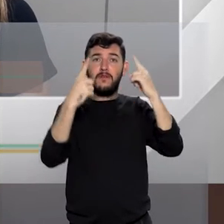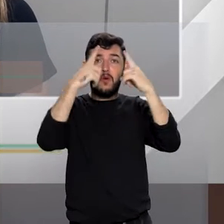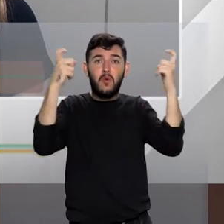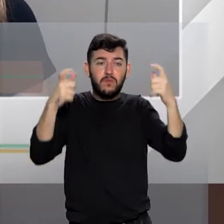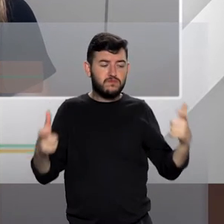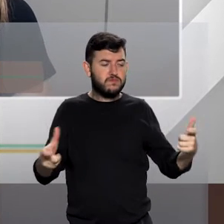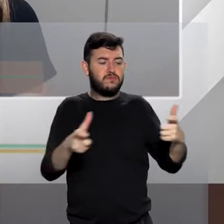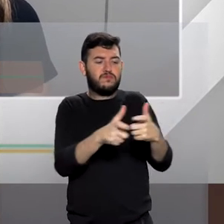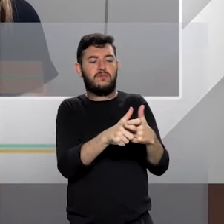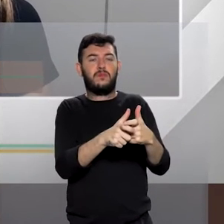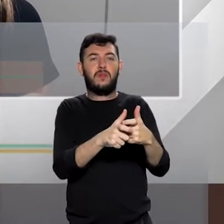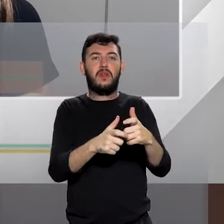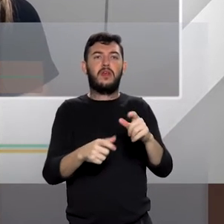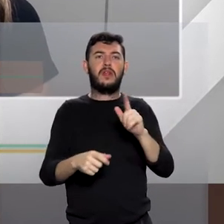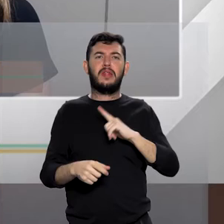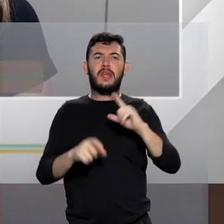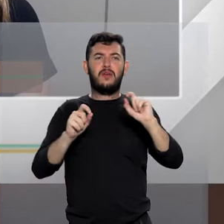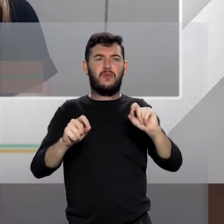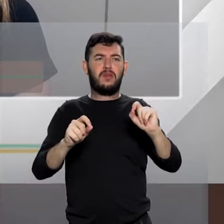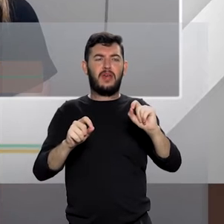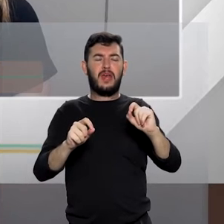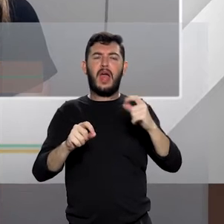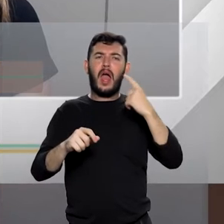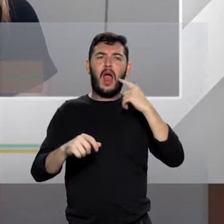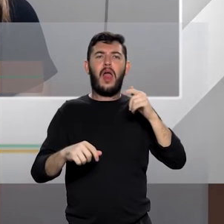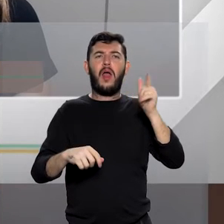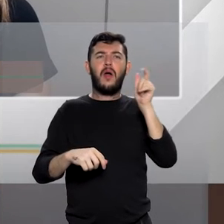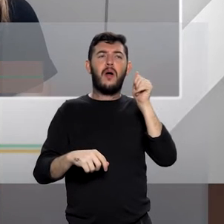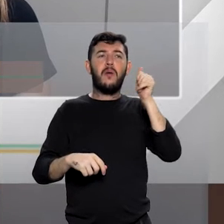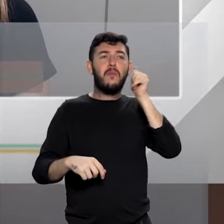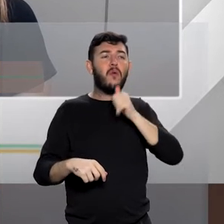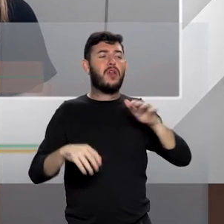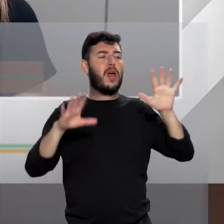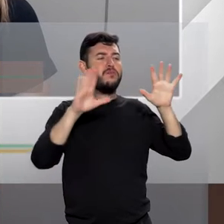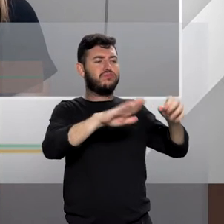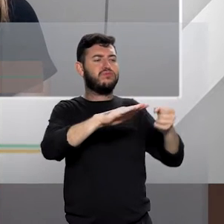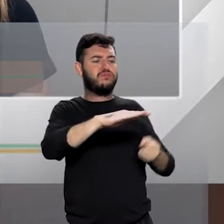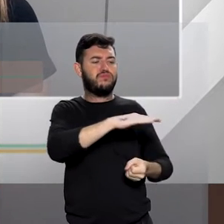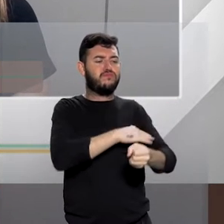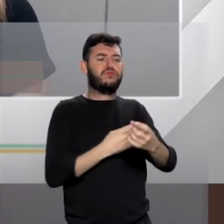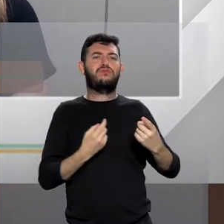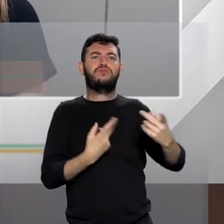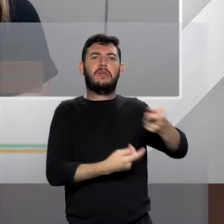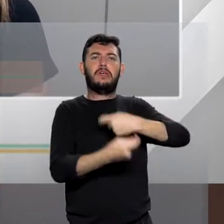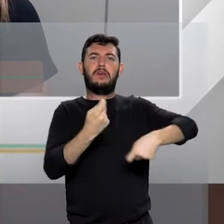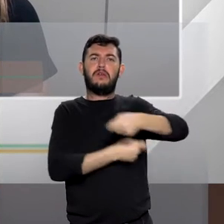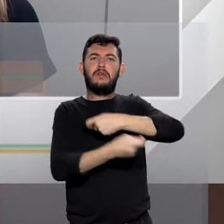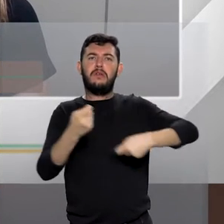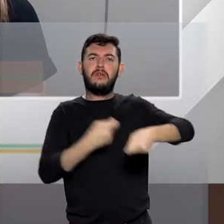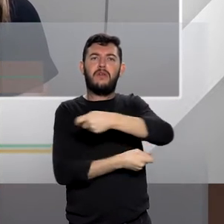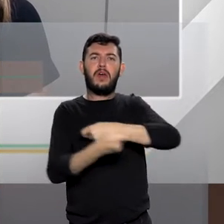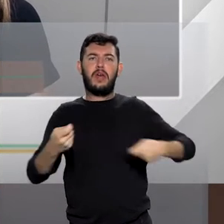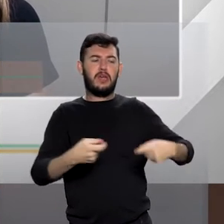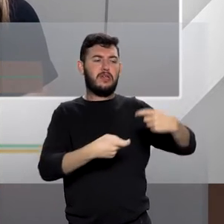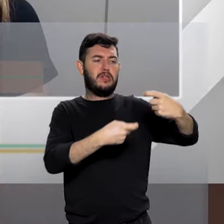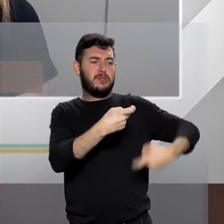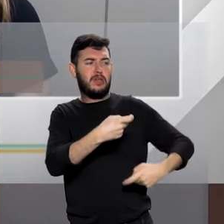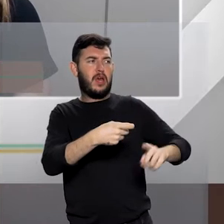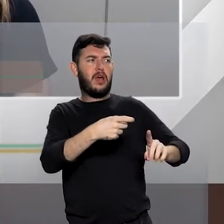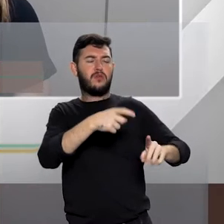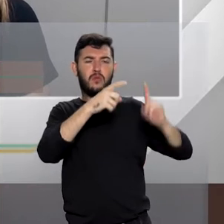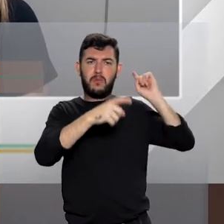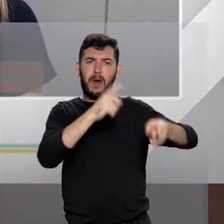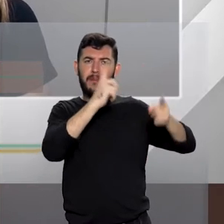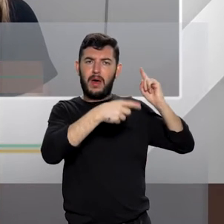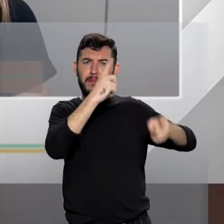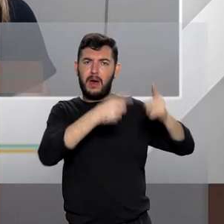de mulheres, a exploração sexual de meninas, a desqualificação do trabalho, que significa, simboliza